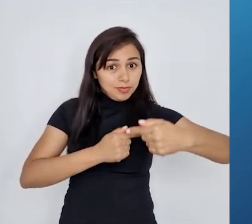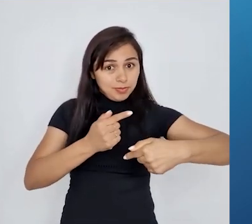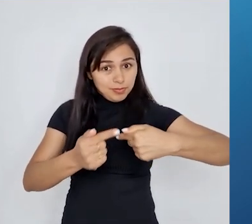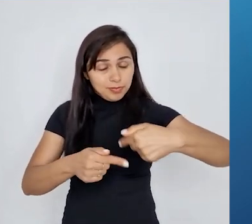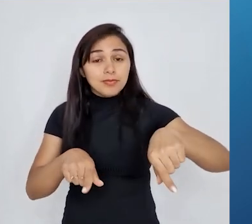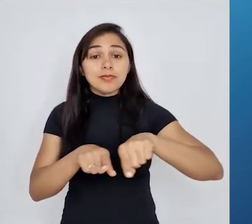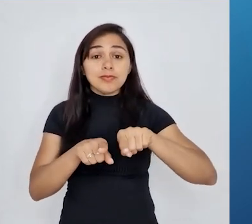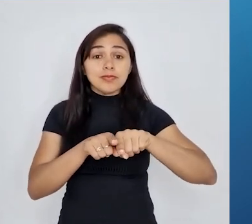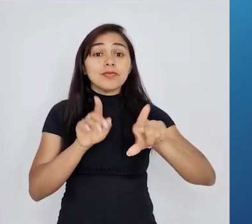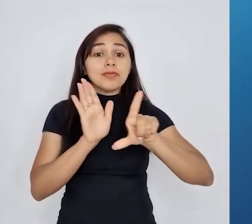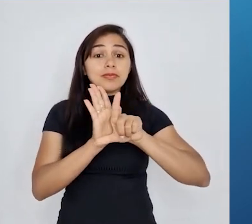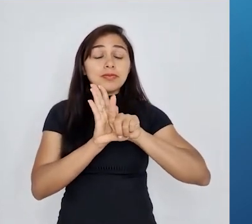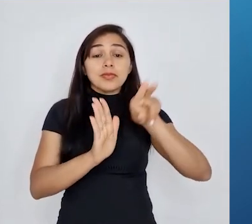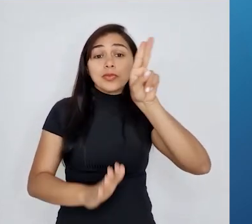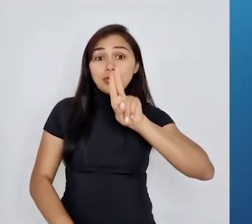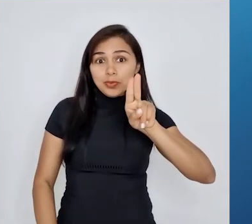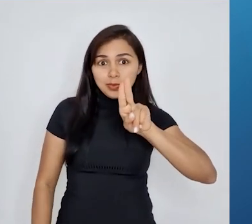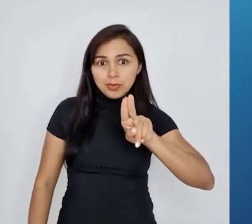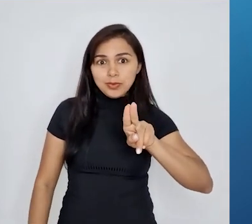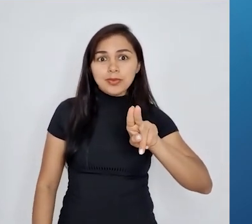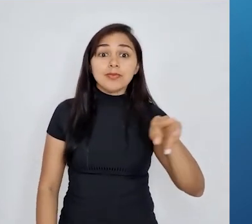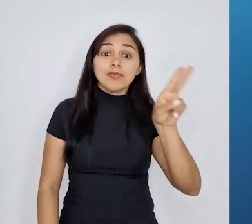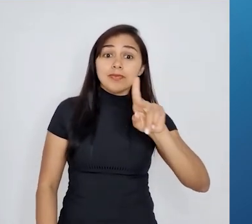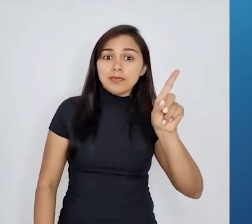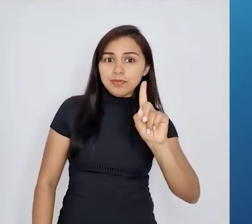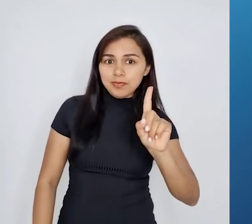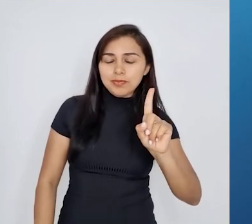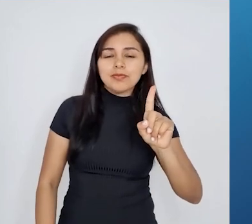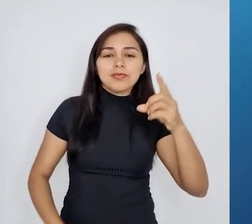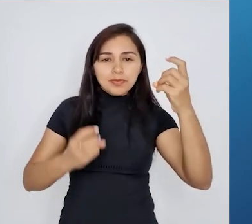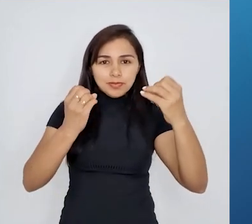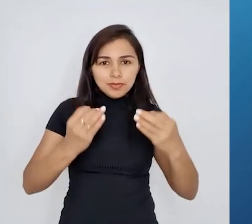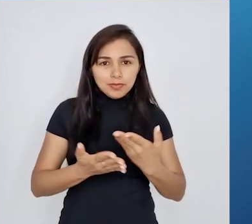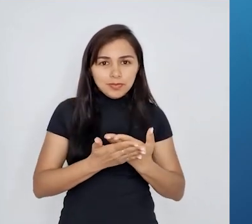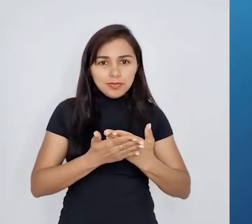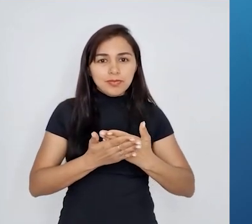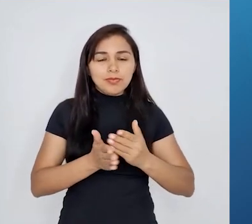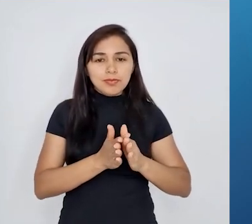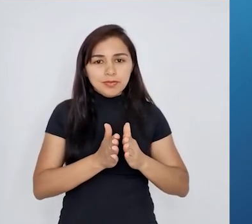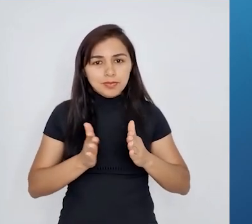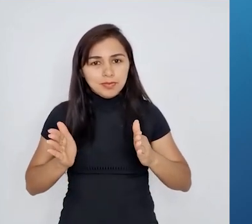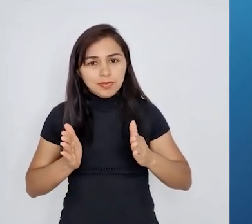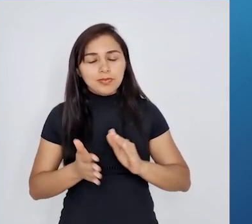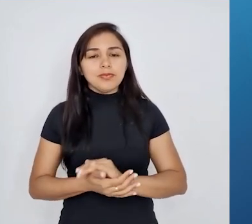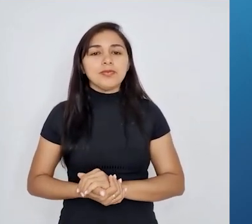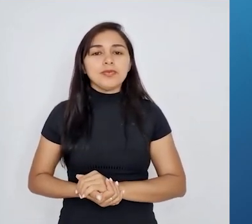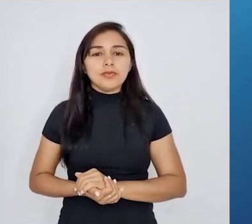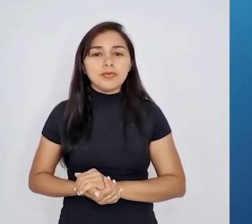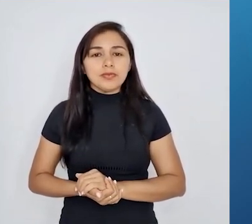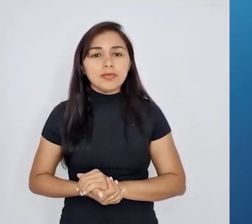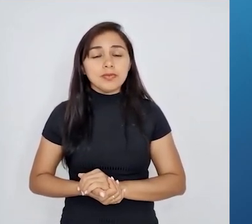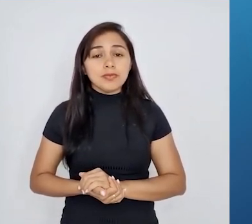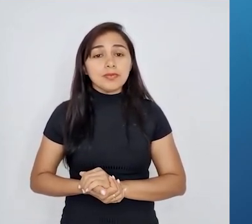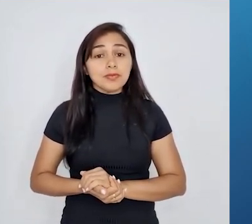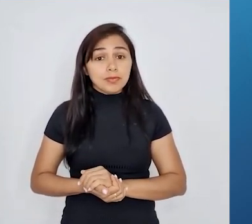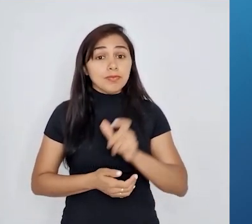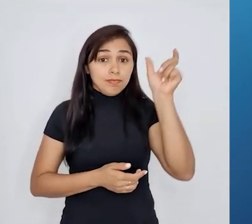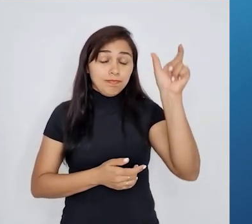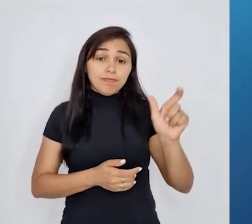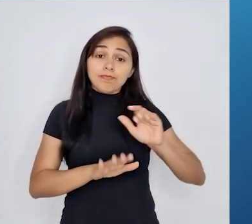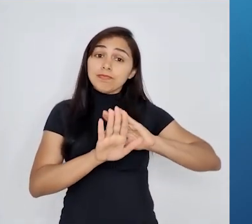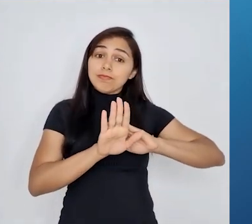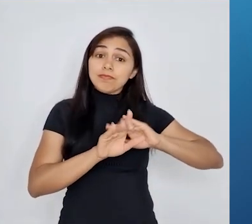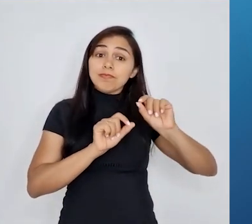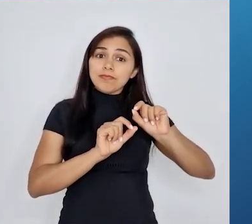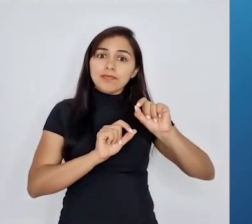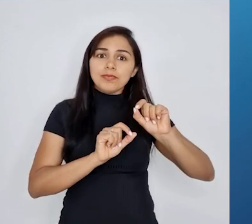desuso que nós vamos abordar aqui no decorrer da nossa aula. Primeiro, a teoria da herança dos caracteres adquiridos, ele